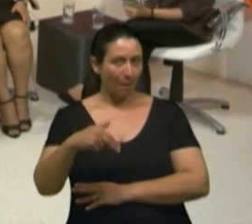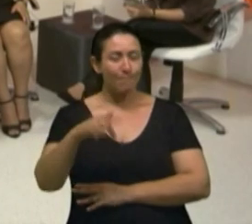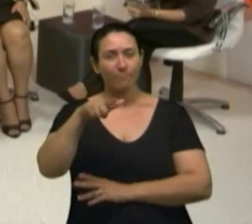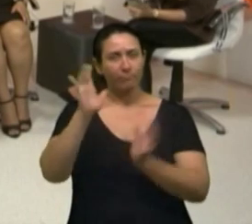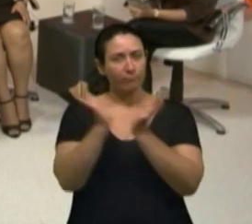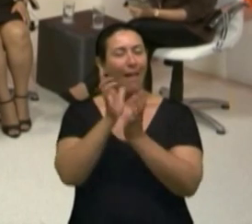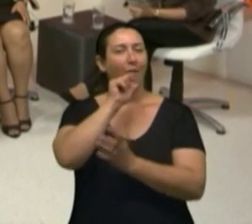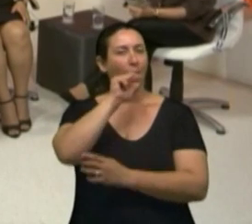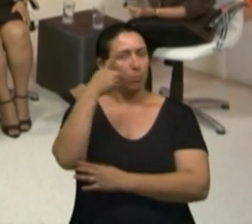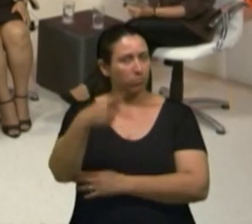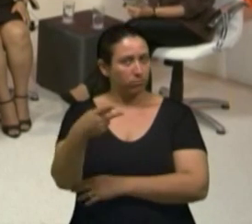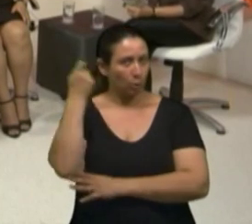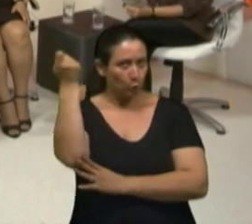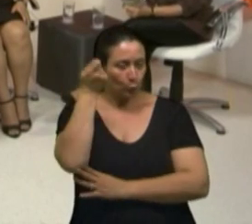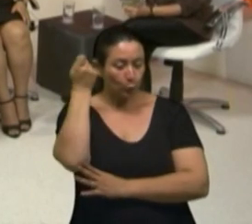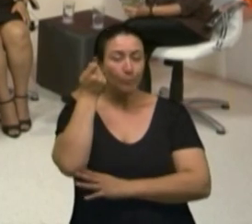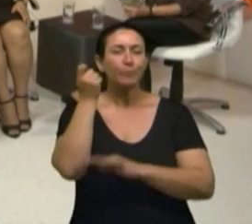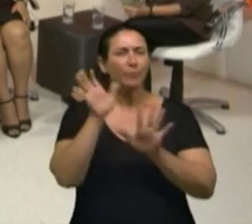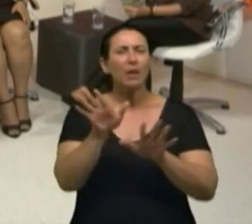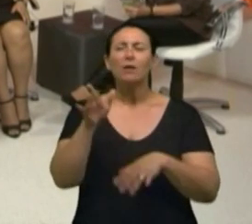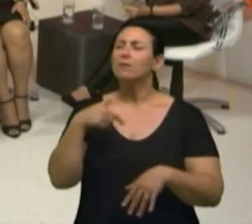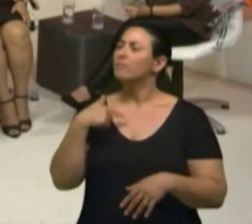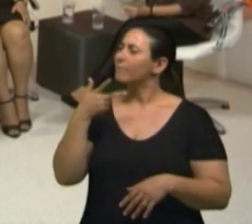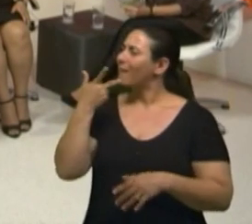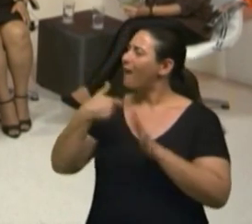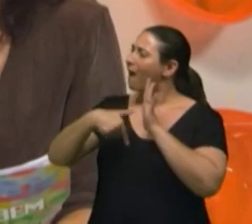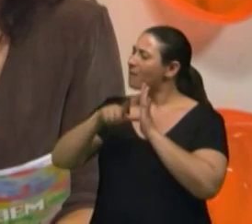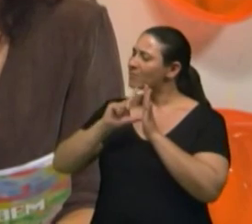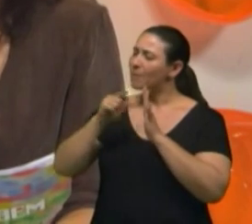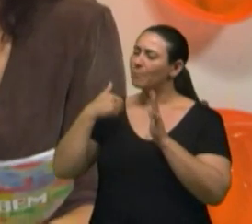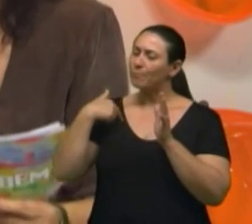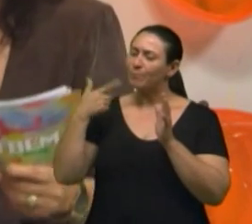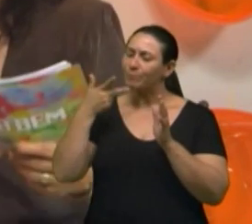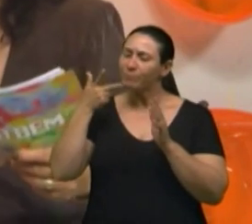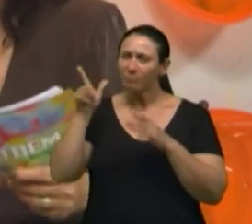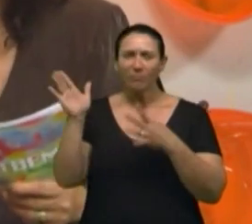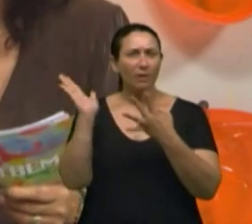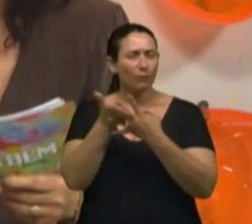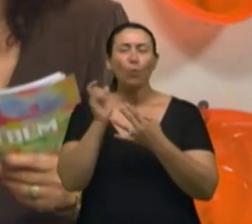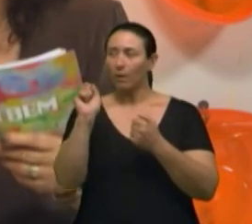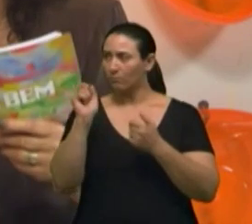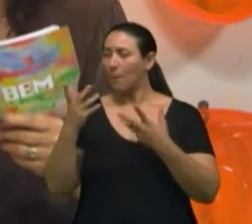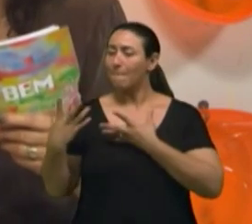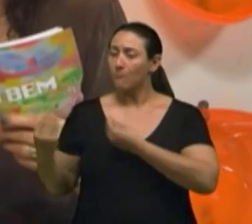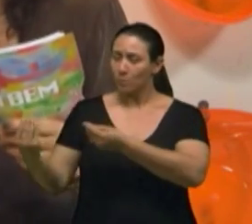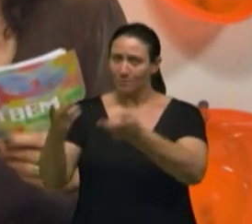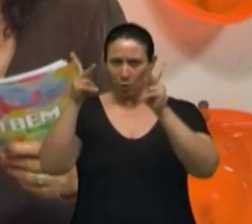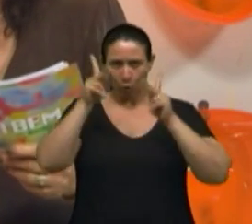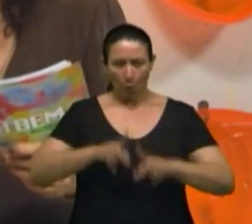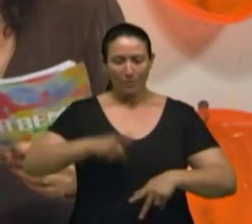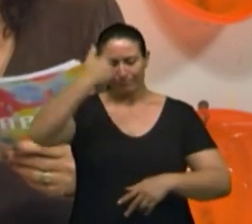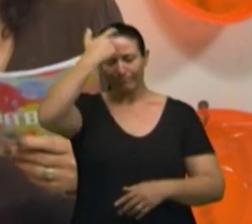E eles sendo tirados, como eu falei antes, Fátima, do intervalo, e mergulhar esta semana assim, eu estou